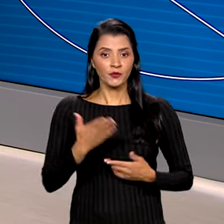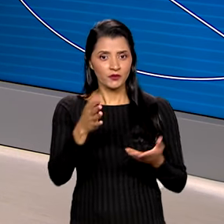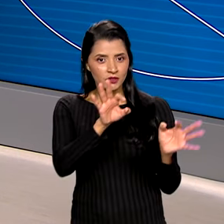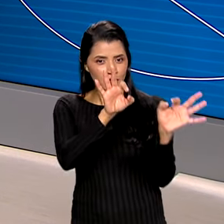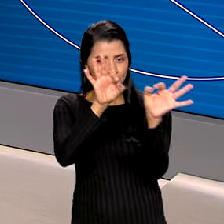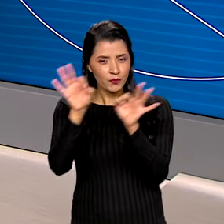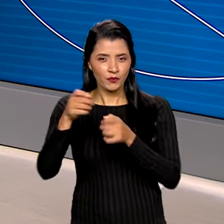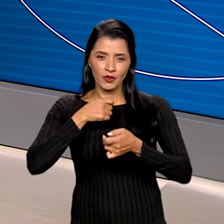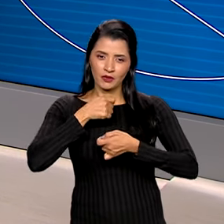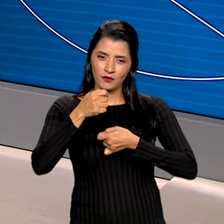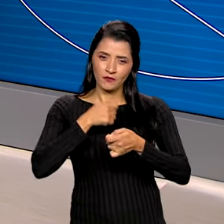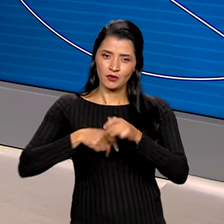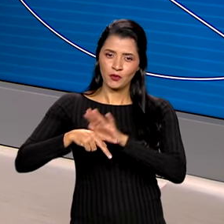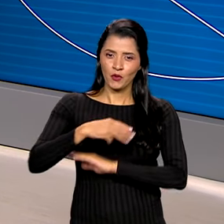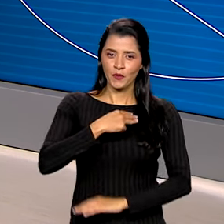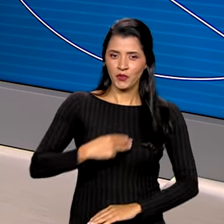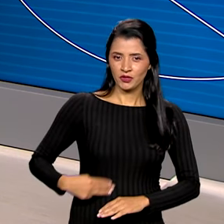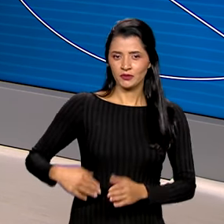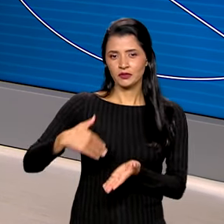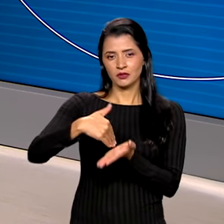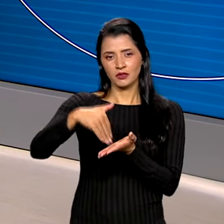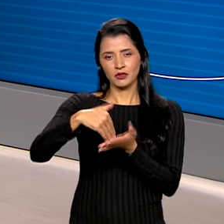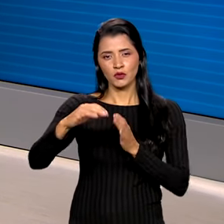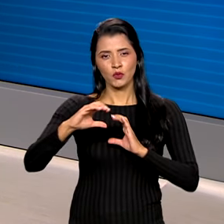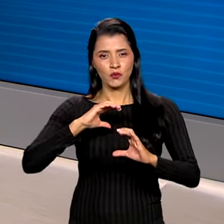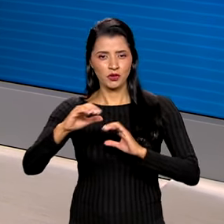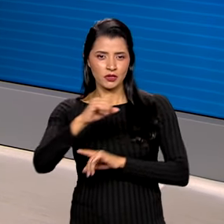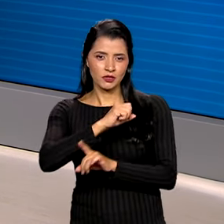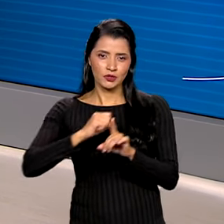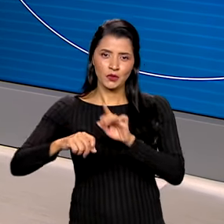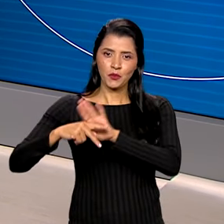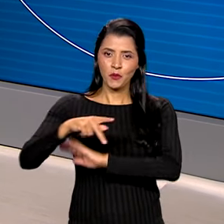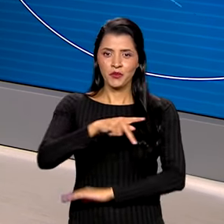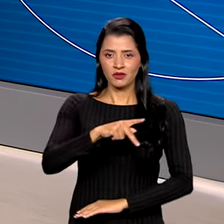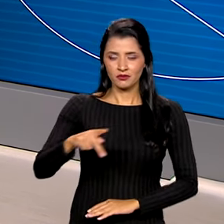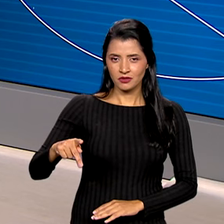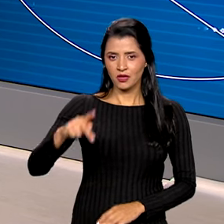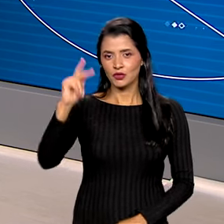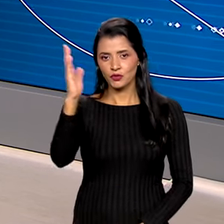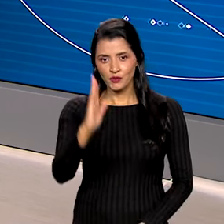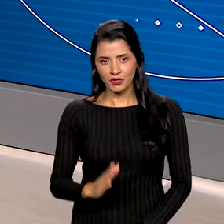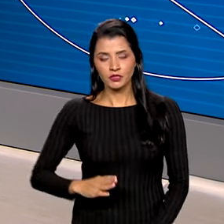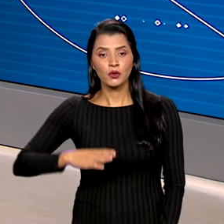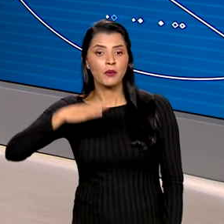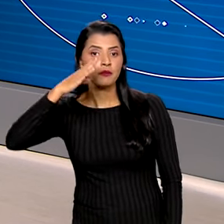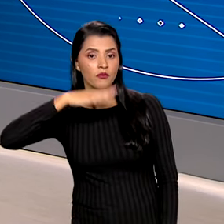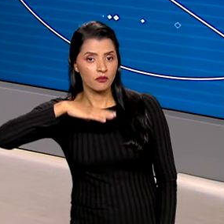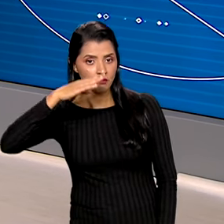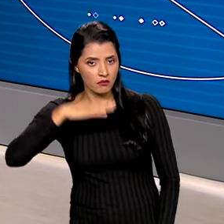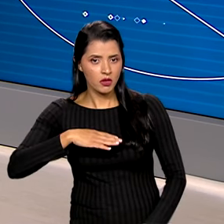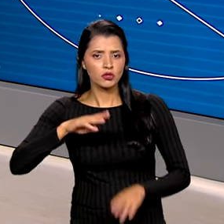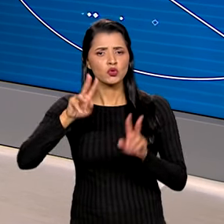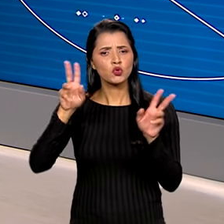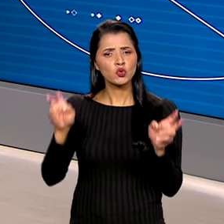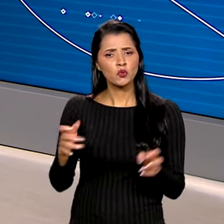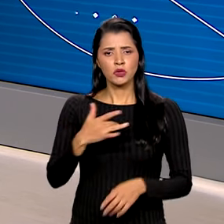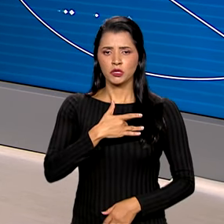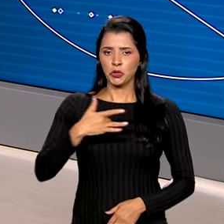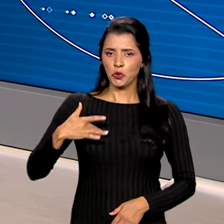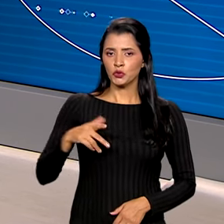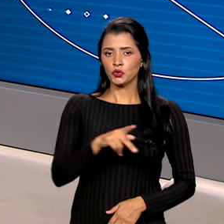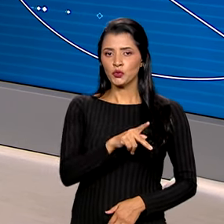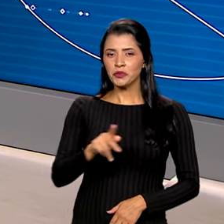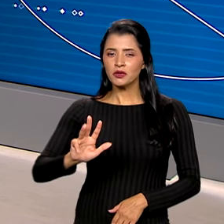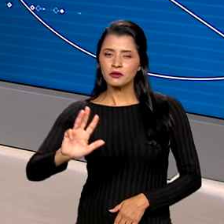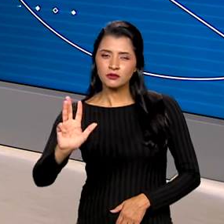acompanhou a entrevista do ministro da Secretaria de Comunicação Social da Presidência da República, Paulo Pimenta, sobre o estado de saúde do